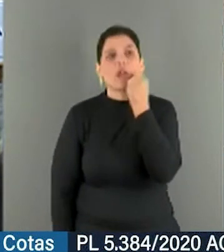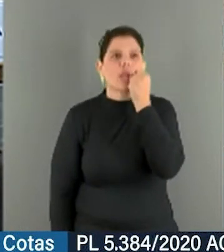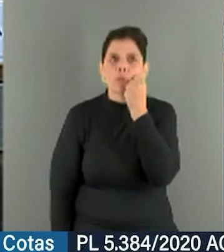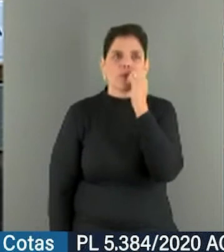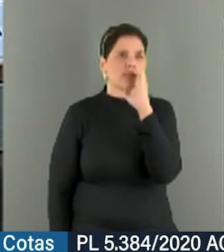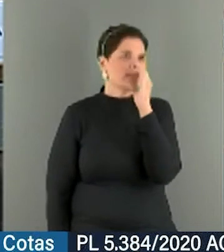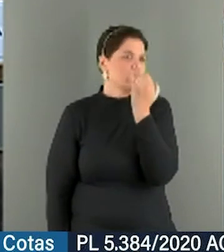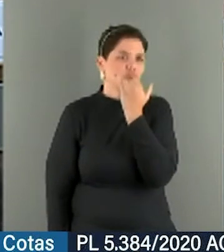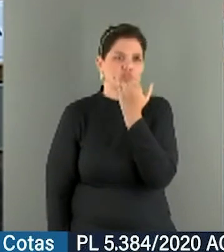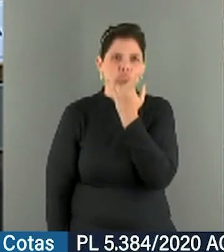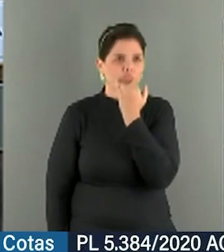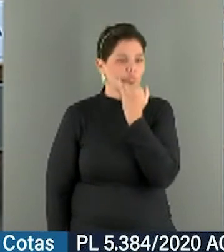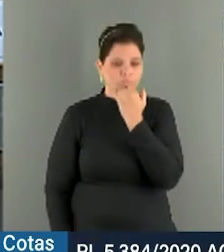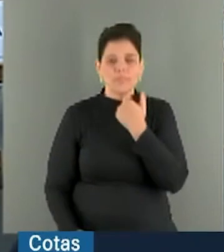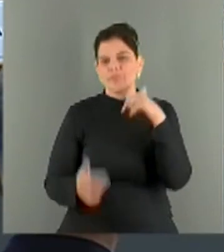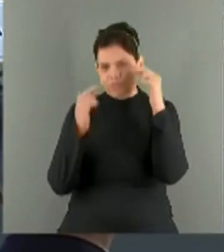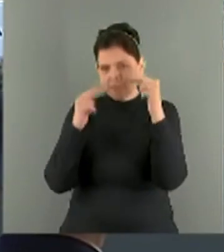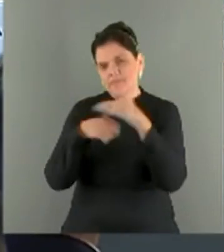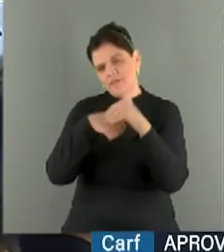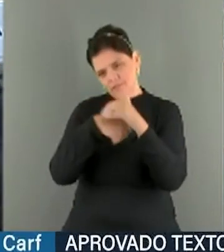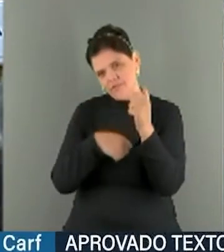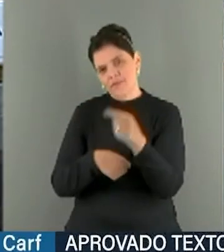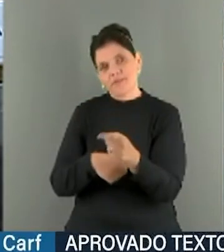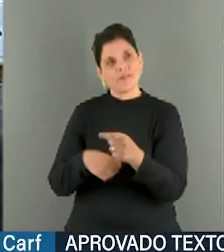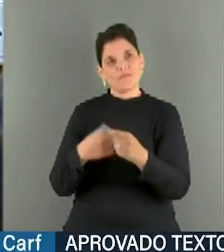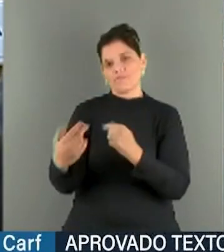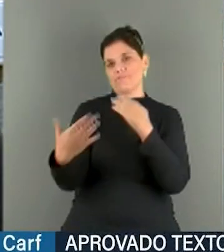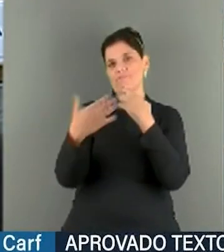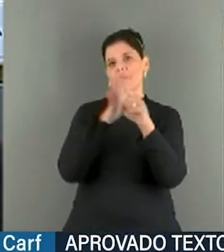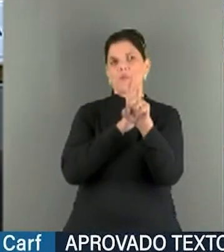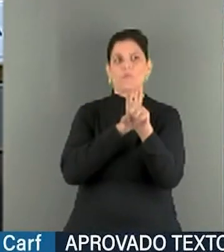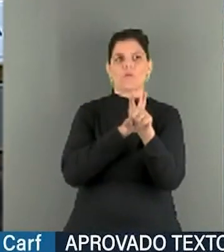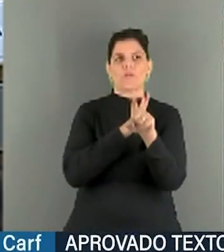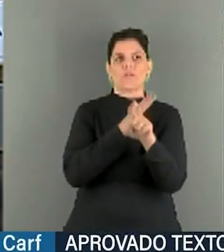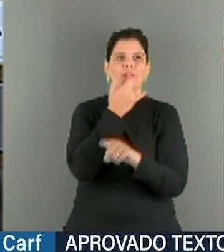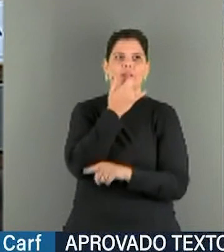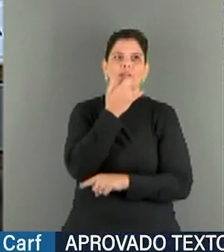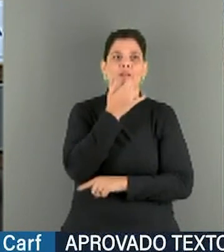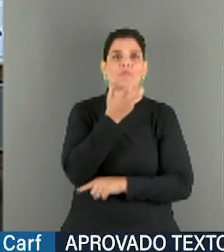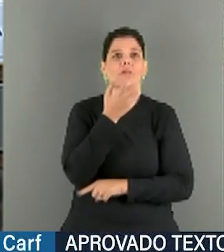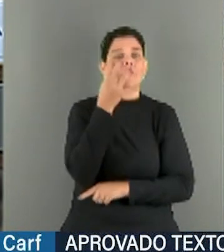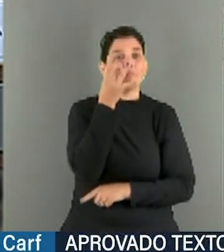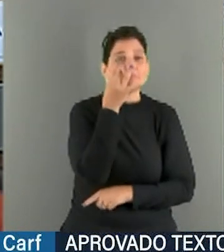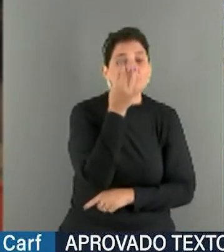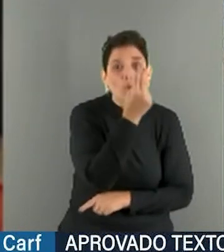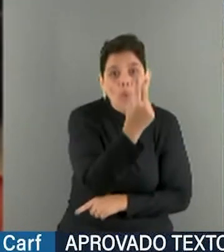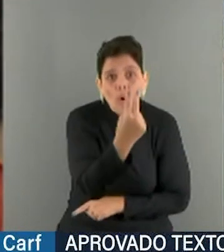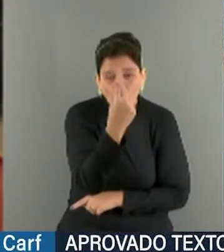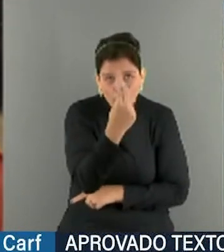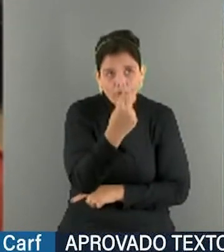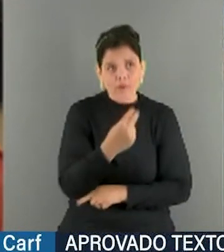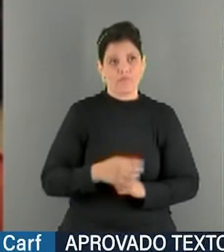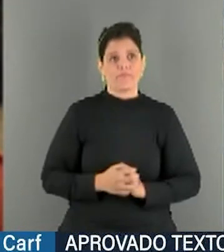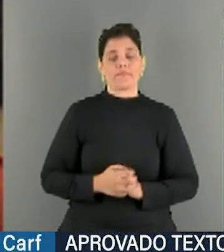posso conceder, com todo o respeito, com todo o carinho pela senhora, que a senhora faça uma pergunta agora. Não, foi pergunta, só que ele olhasse para cá. É só o seguinte, presidente,